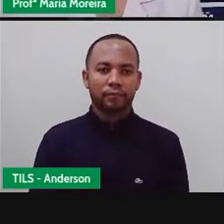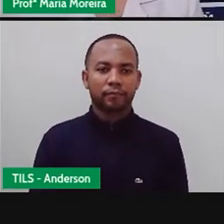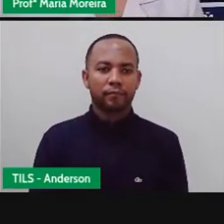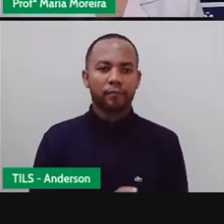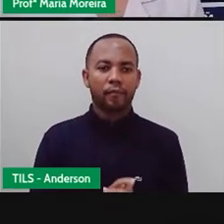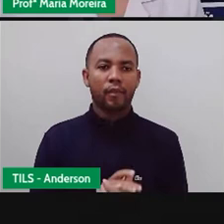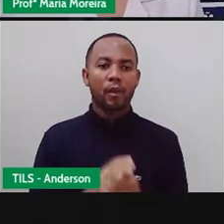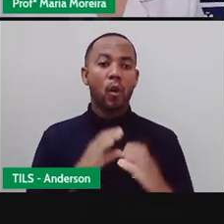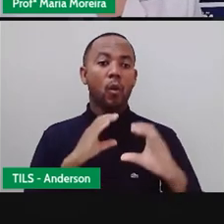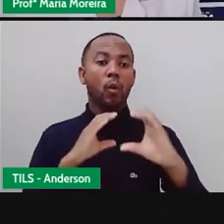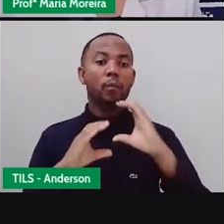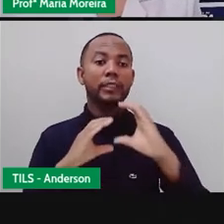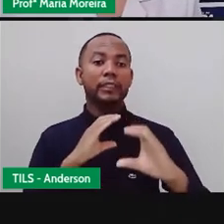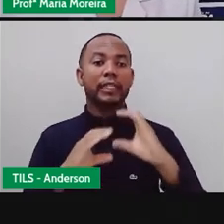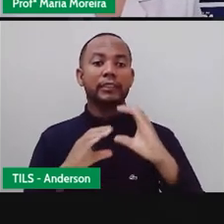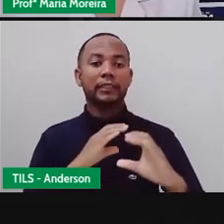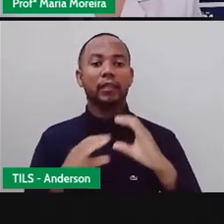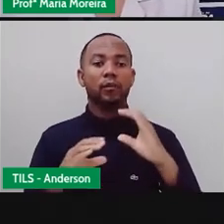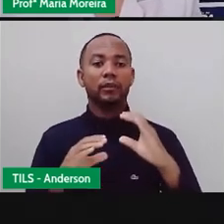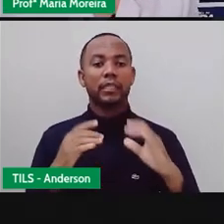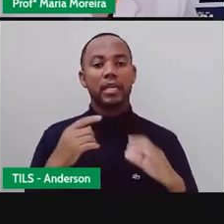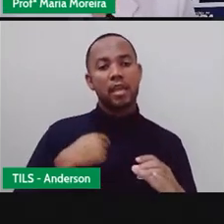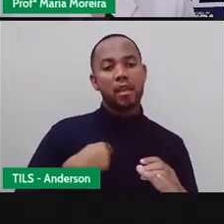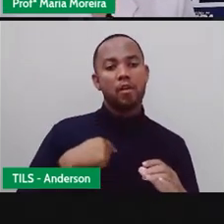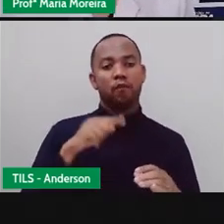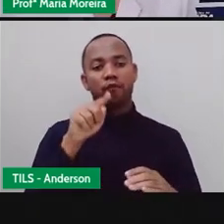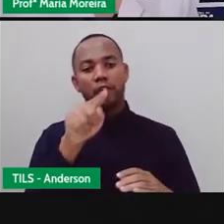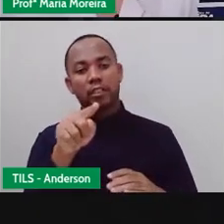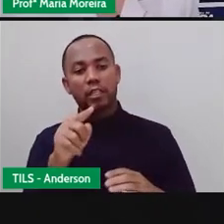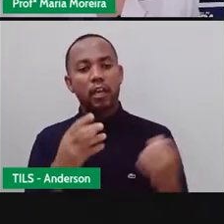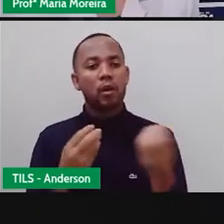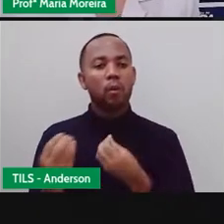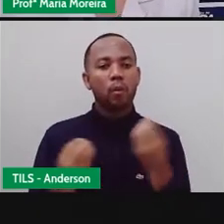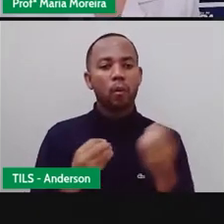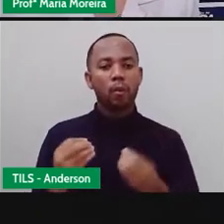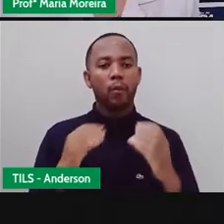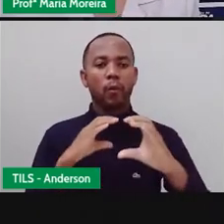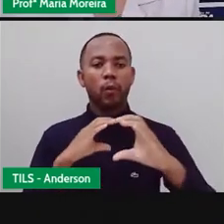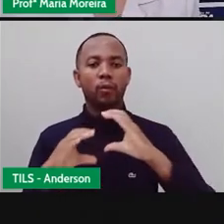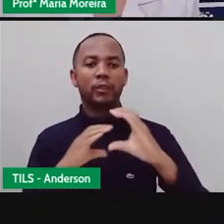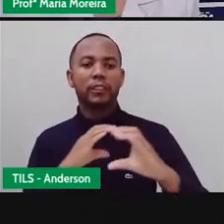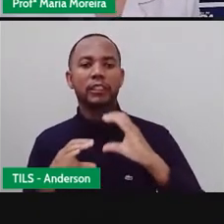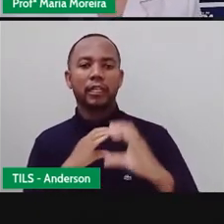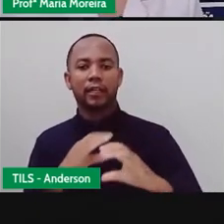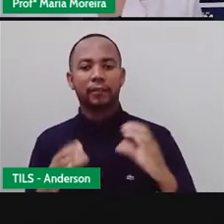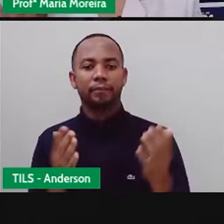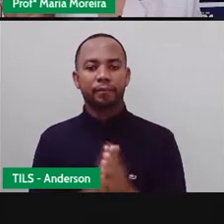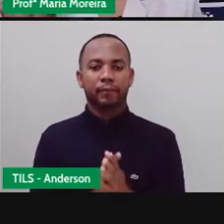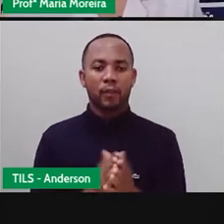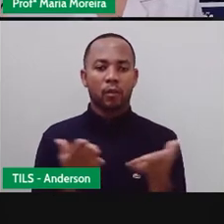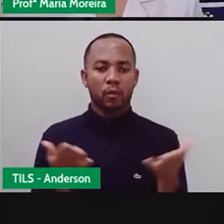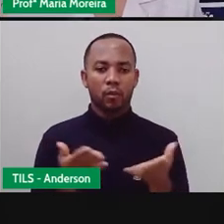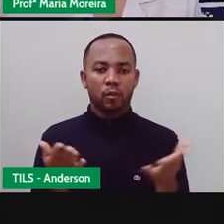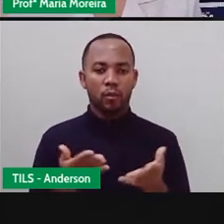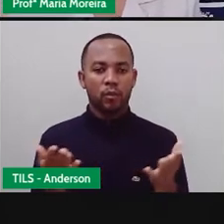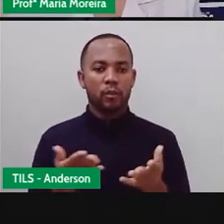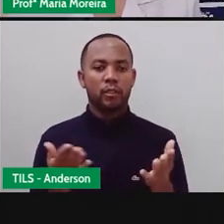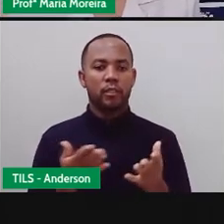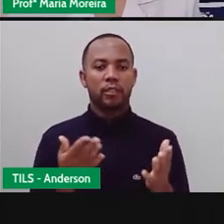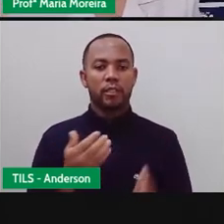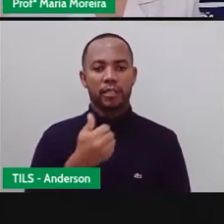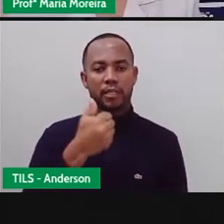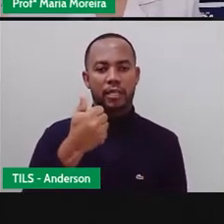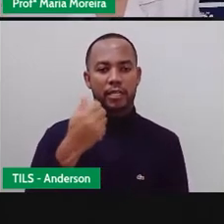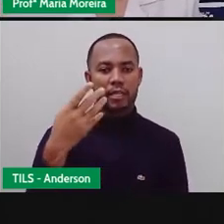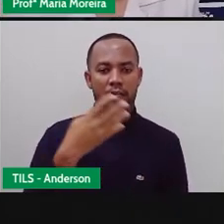Meios de comunicação, hoje dia 14 do mês 7 de 2021, nossa área de conhecimento